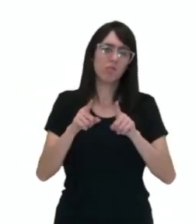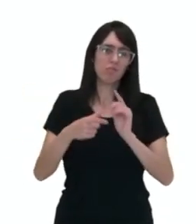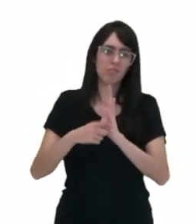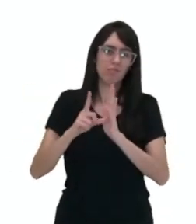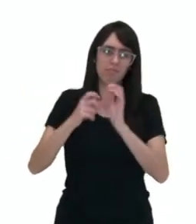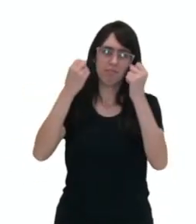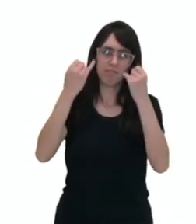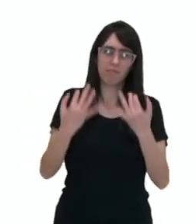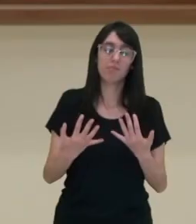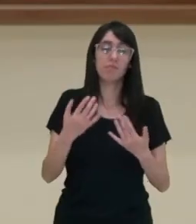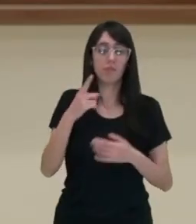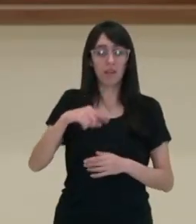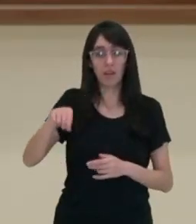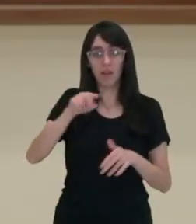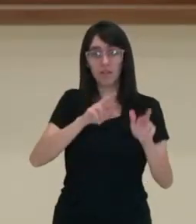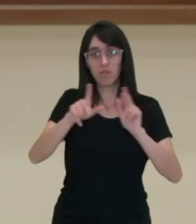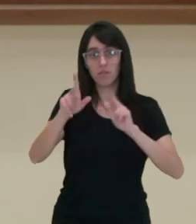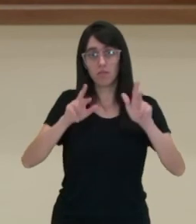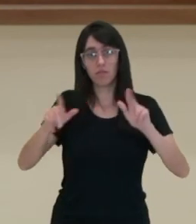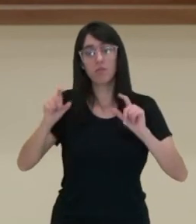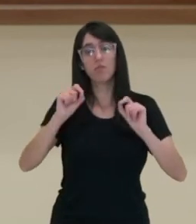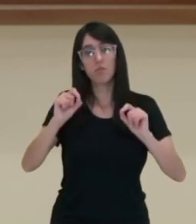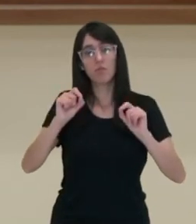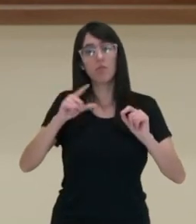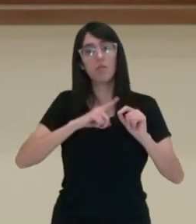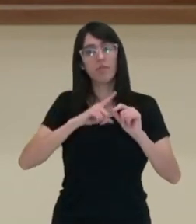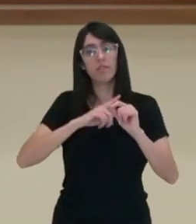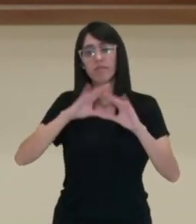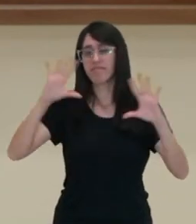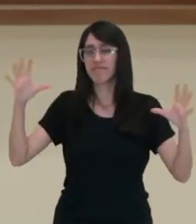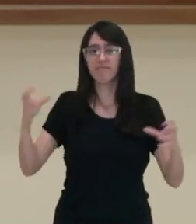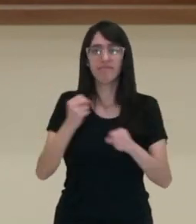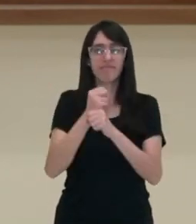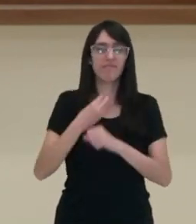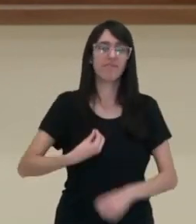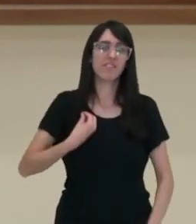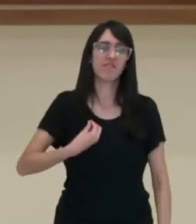e muitas vezes essas desigualdades se somam na vida dos sujeitos.